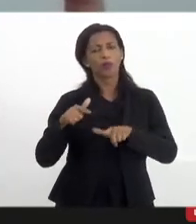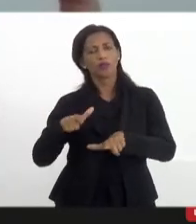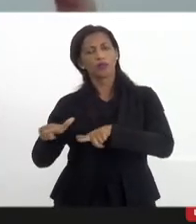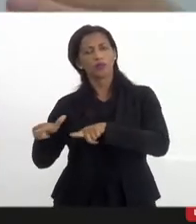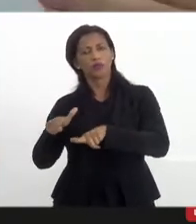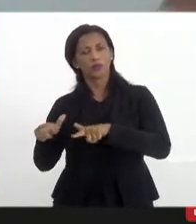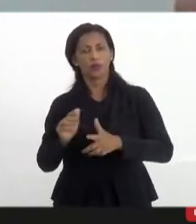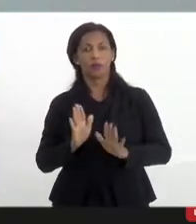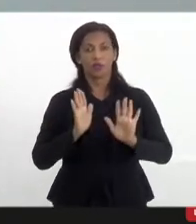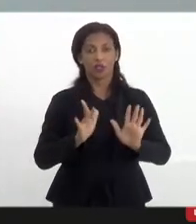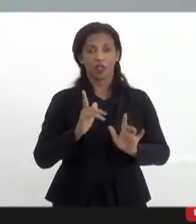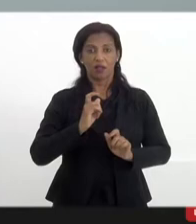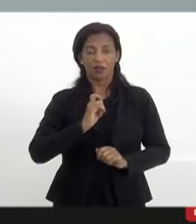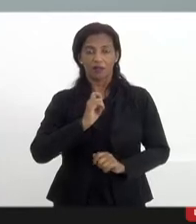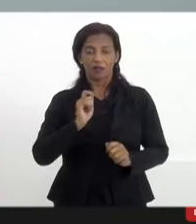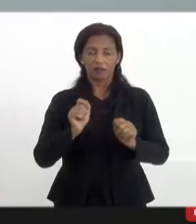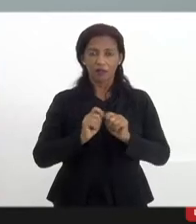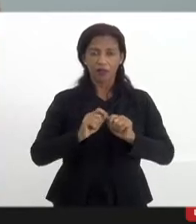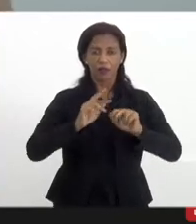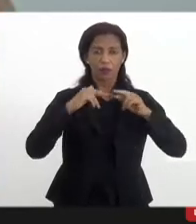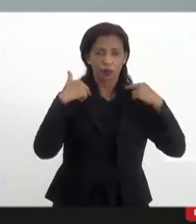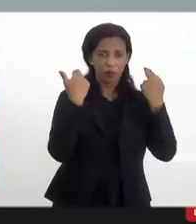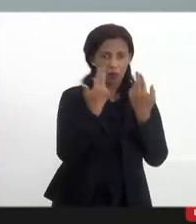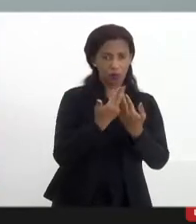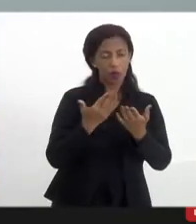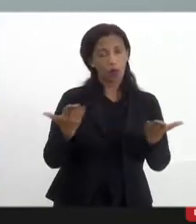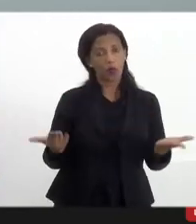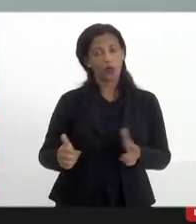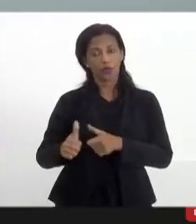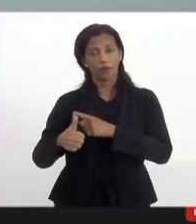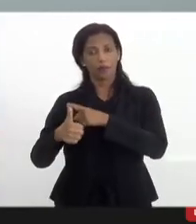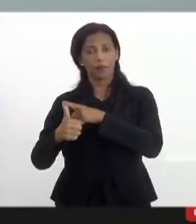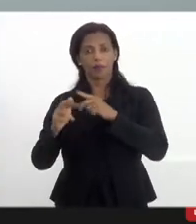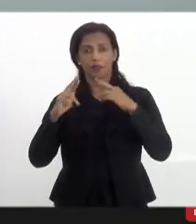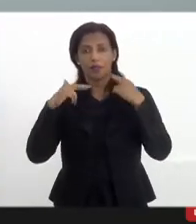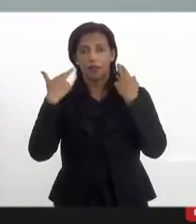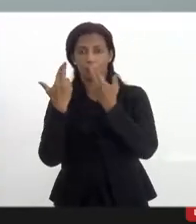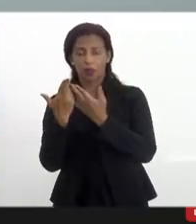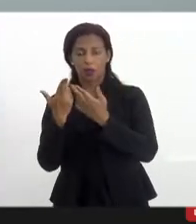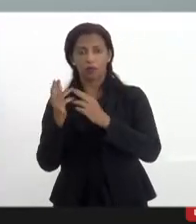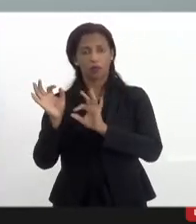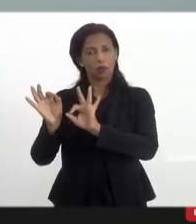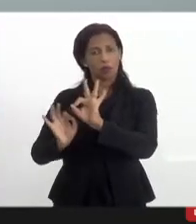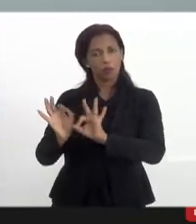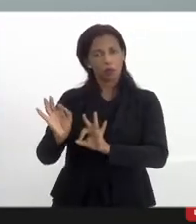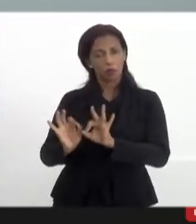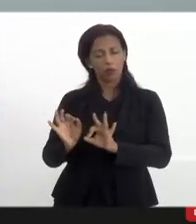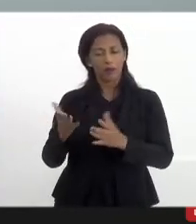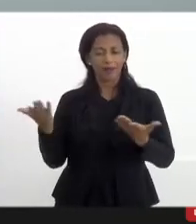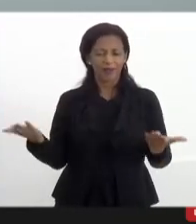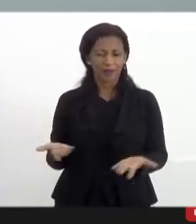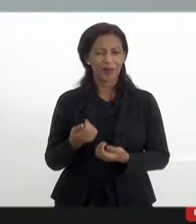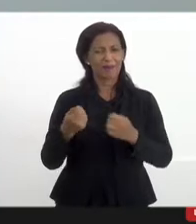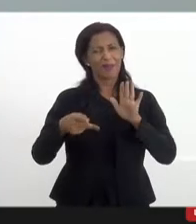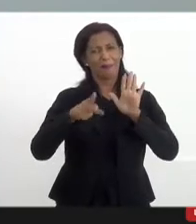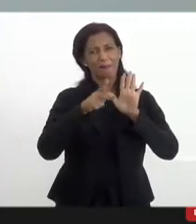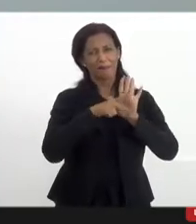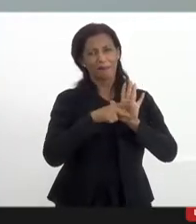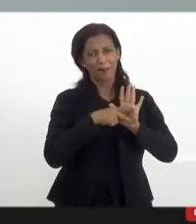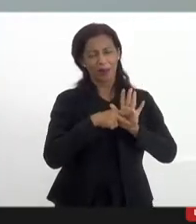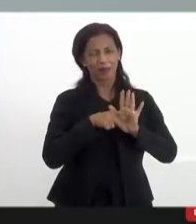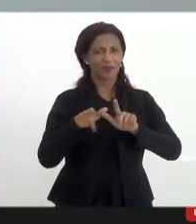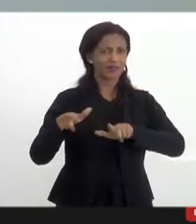fizemos uma audiência de instalação dessa frente. Hoje é a nossa primeira audiência depois da instalação. E a gente tem que ter, eu acho, uma pauta de trabalho,